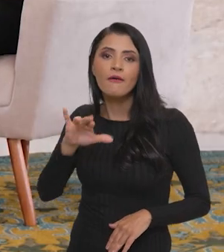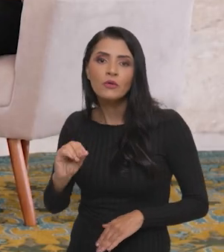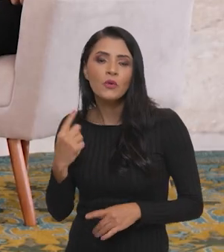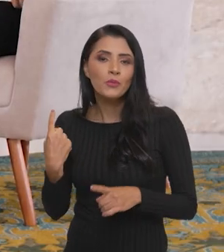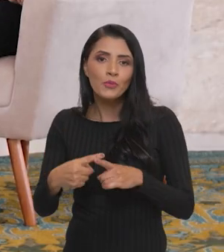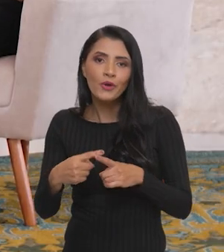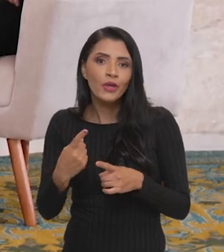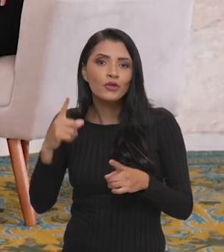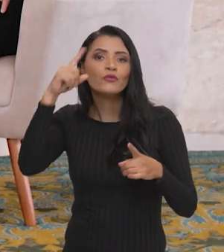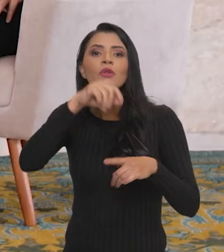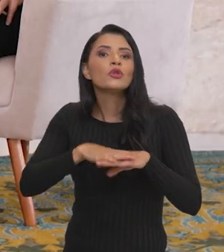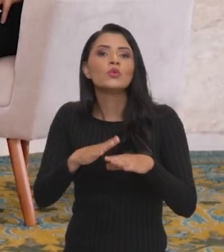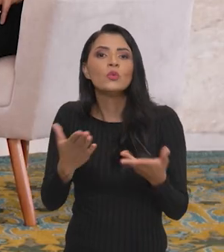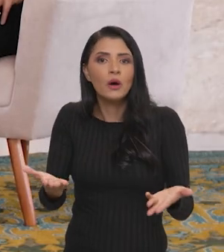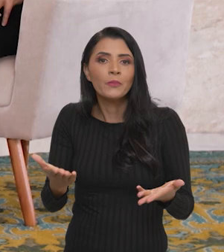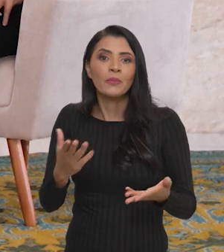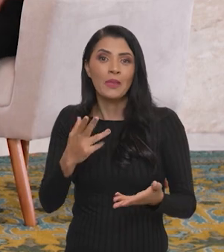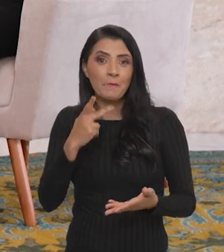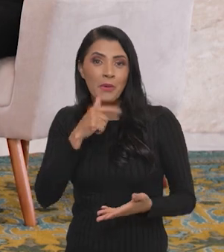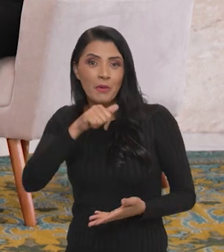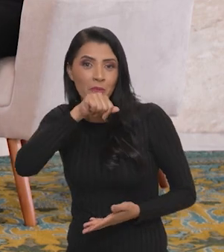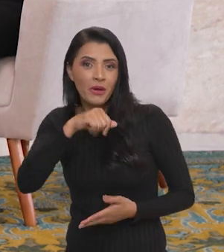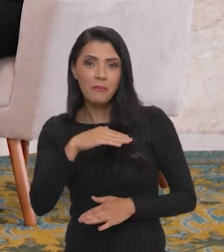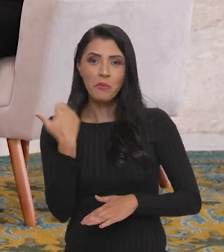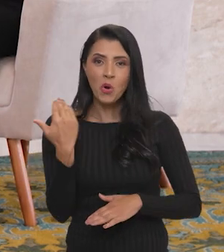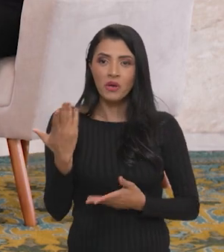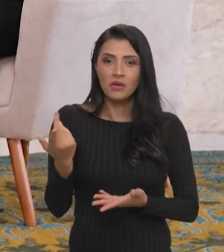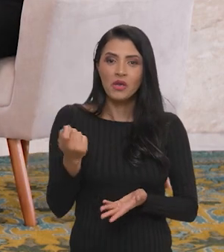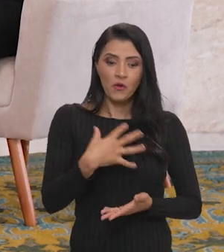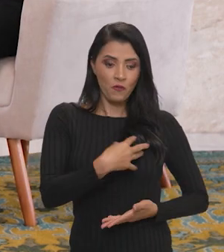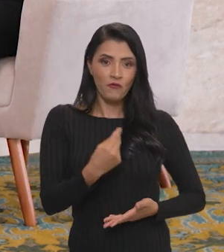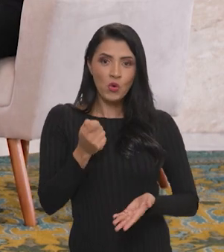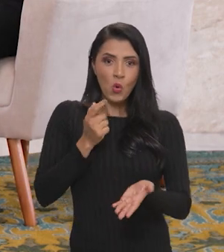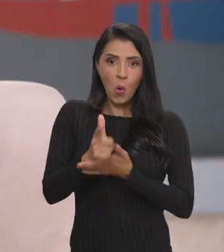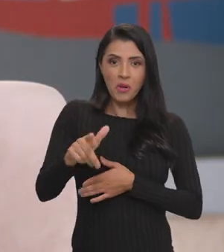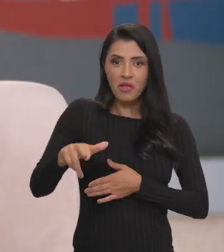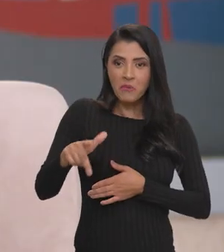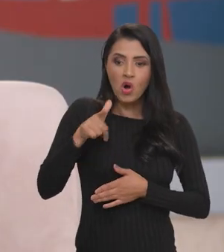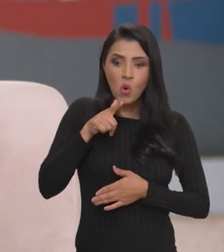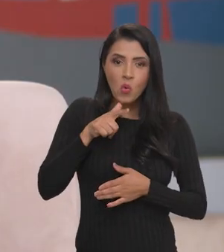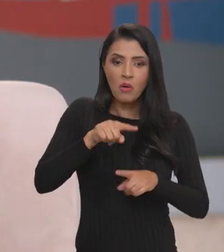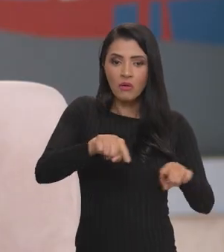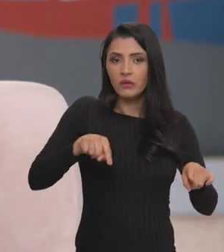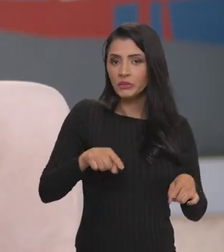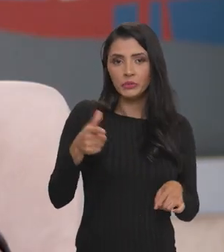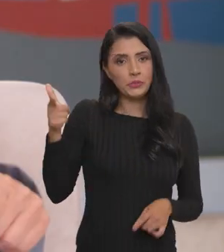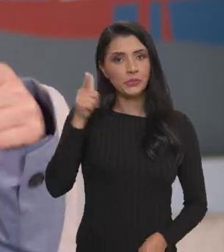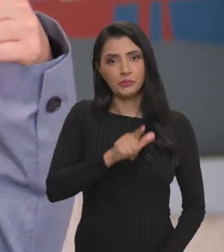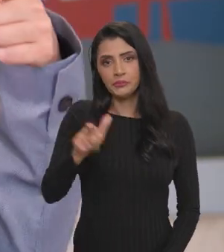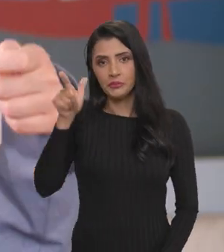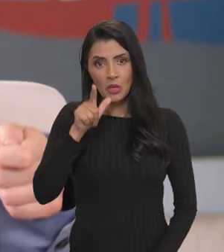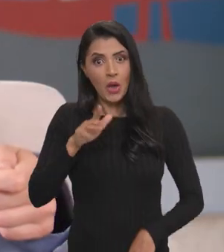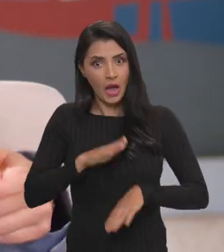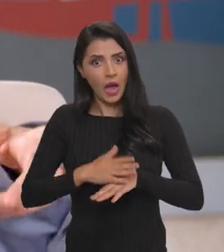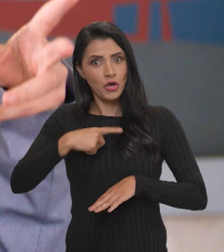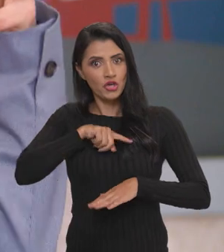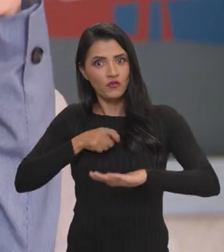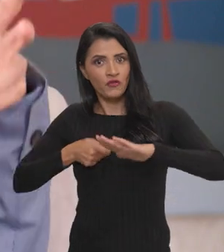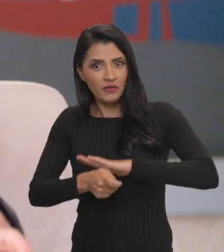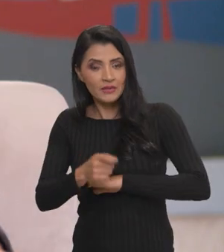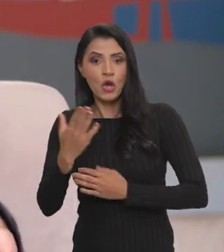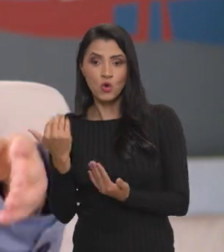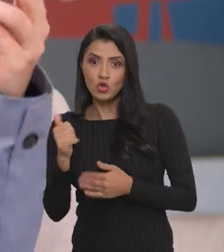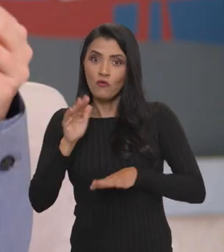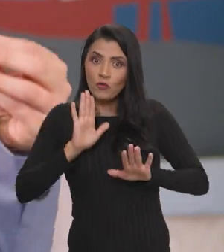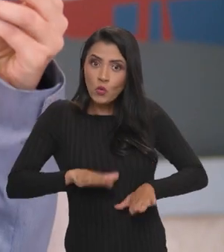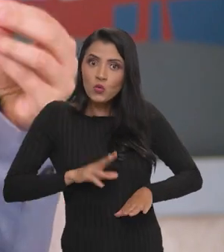qual é uma dificuldade? Os pais morrem e o filho não consegue comprar as partes dos irmãos. Então, a gente vai financiar para que esse